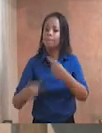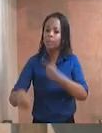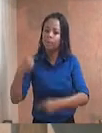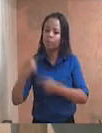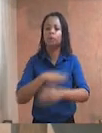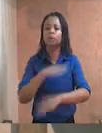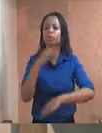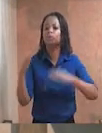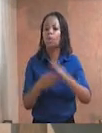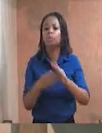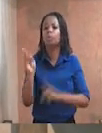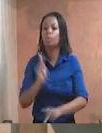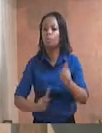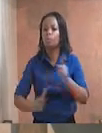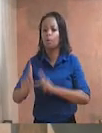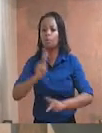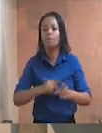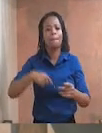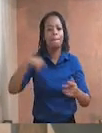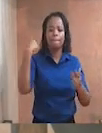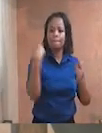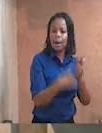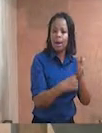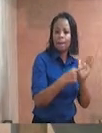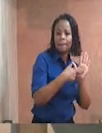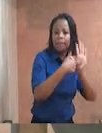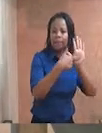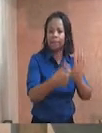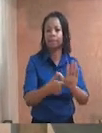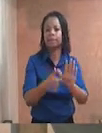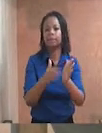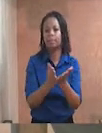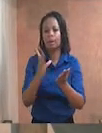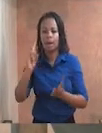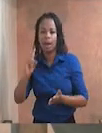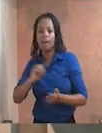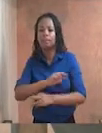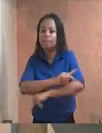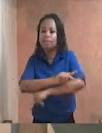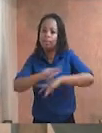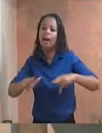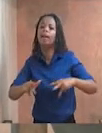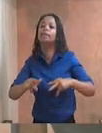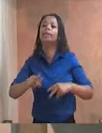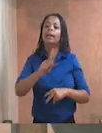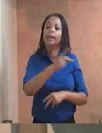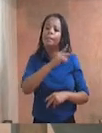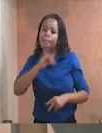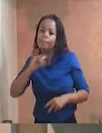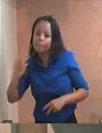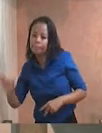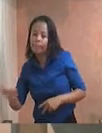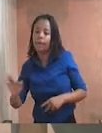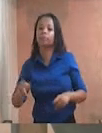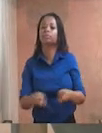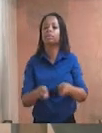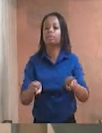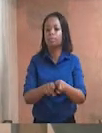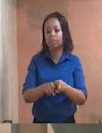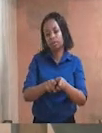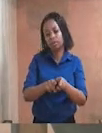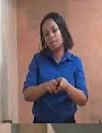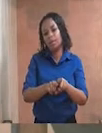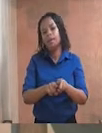marca na Bíblia. A maioria da parte do Antigo Testamento foi escrita em hebraico, pequena parte foi escrita em herâmico